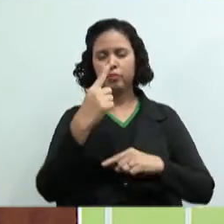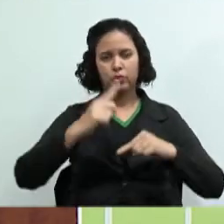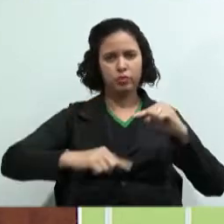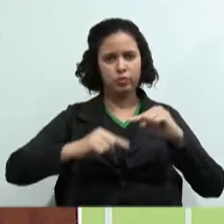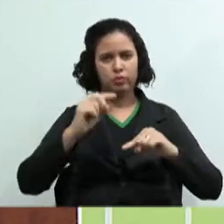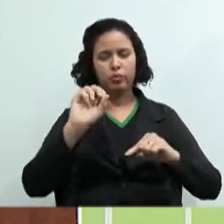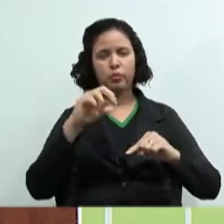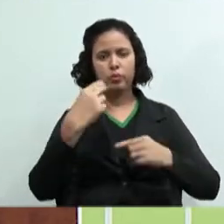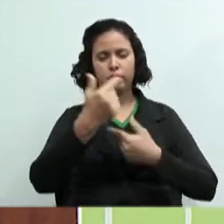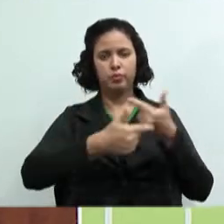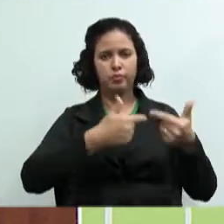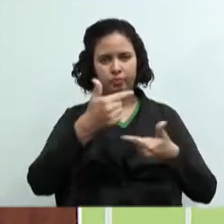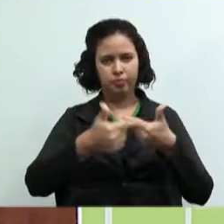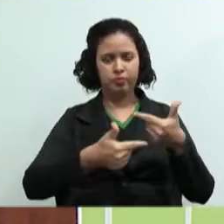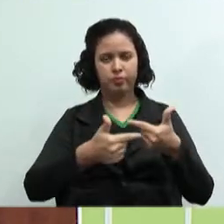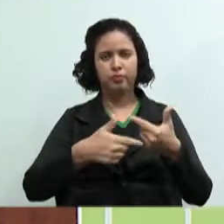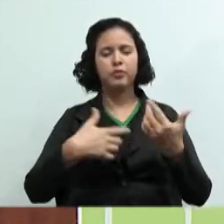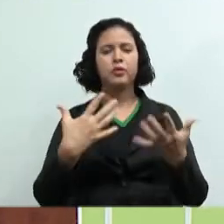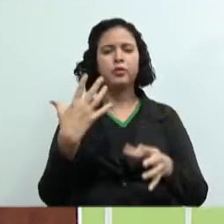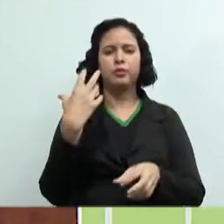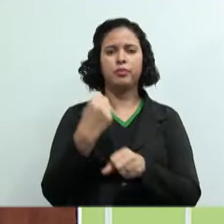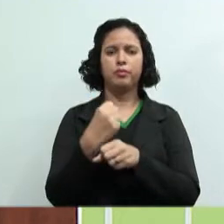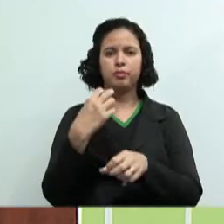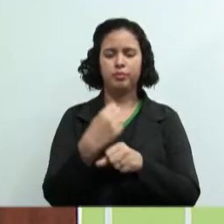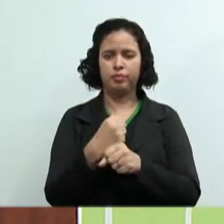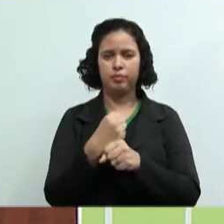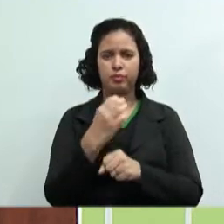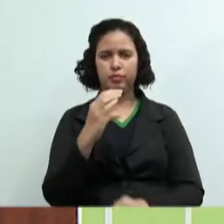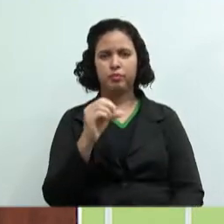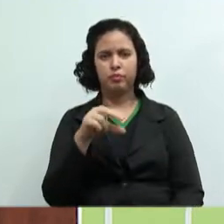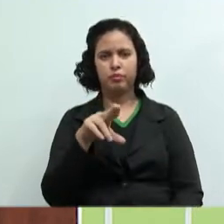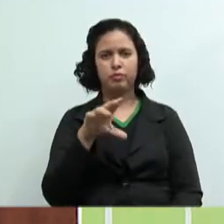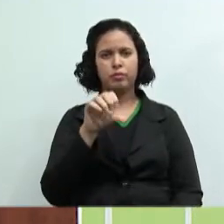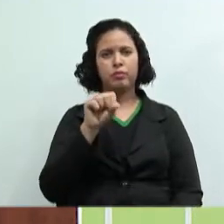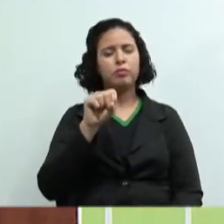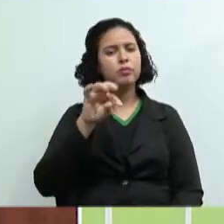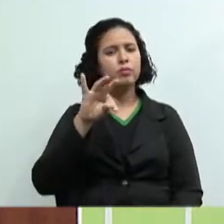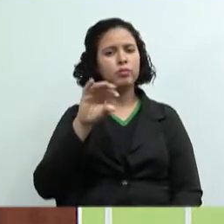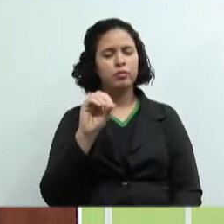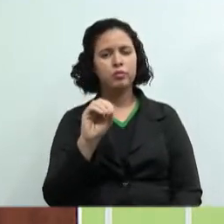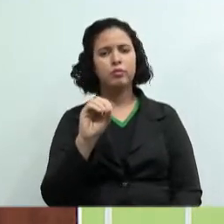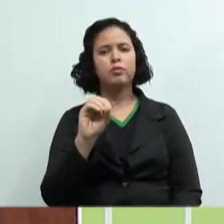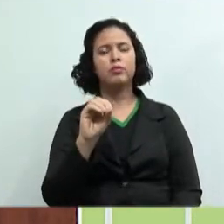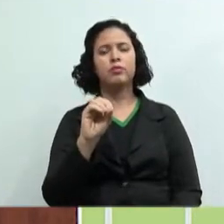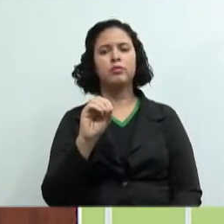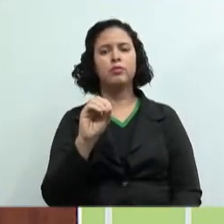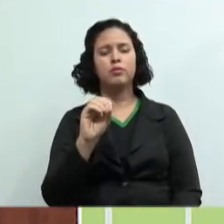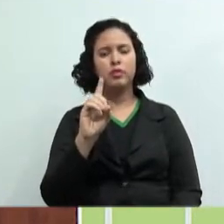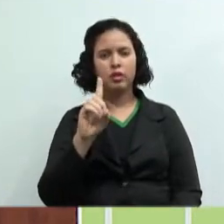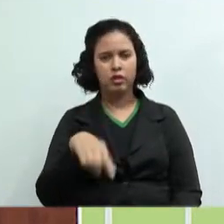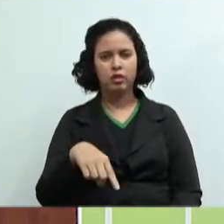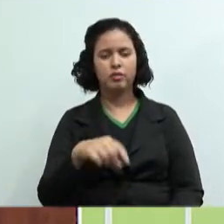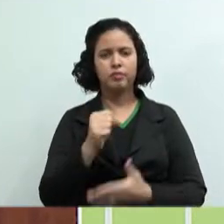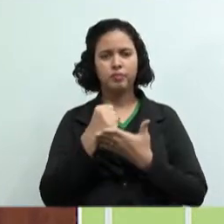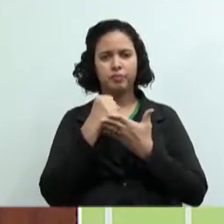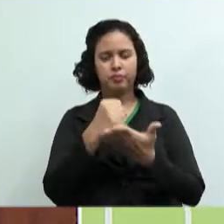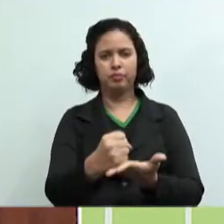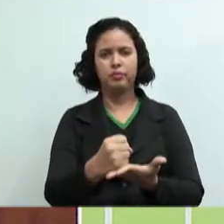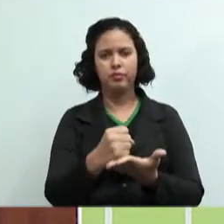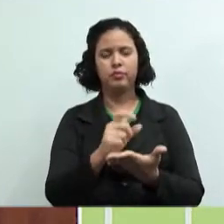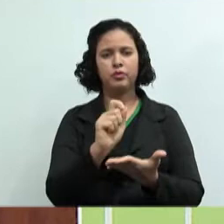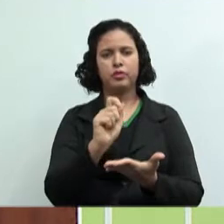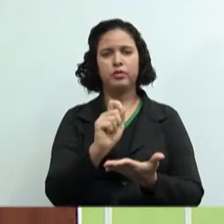ou serviço. A contabilidade de custos também, ela existe para os serviços. Vamos ver.